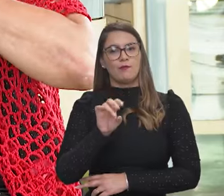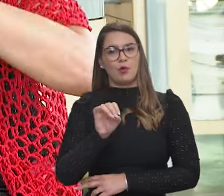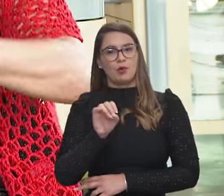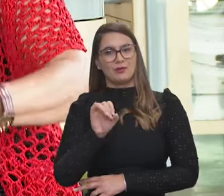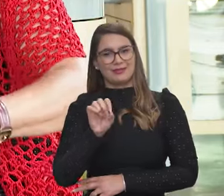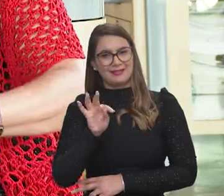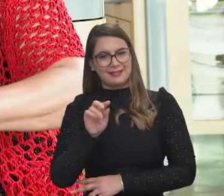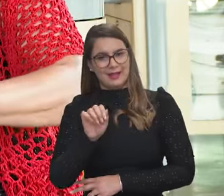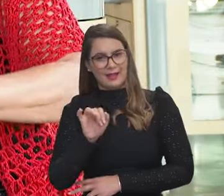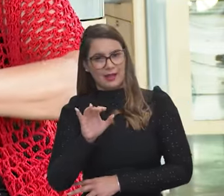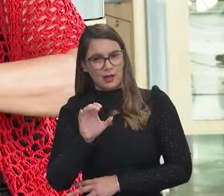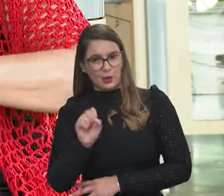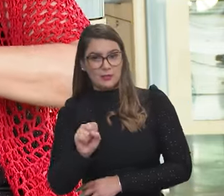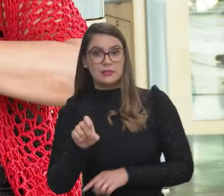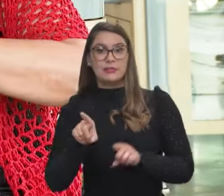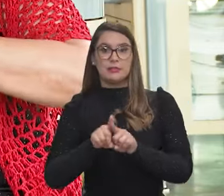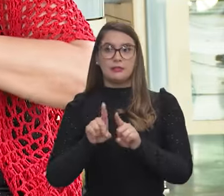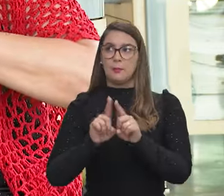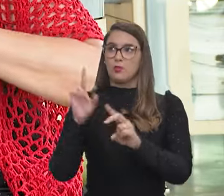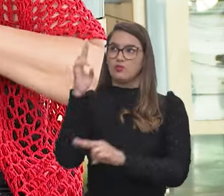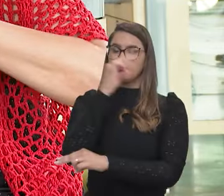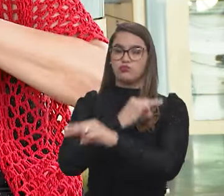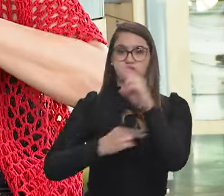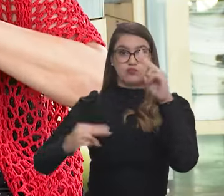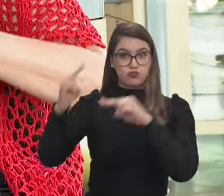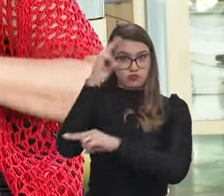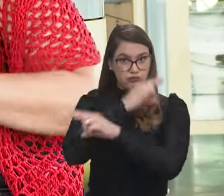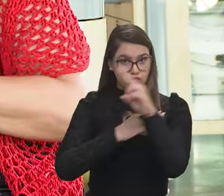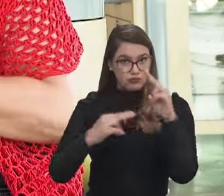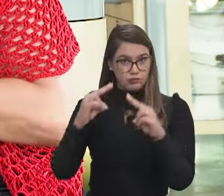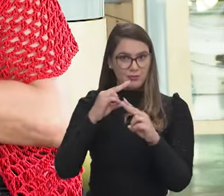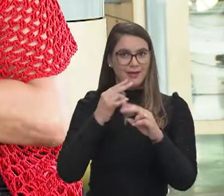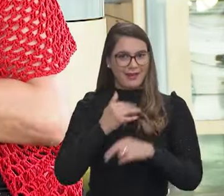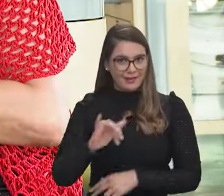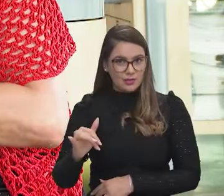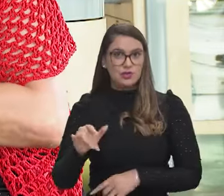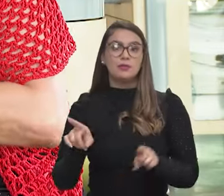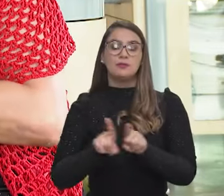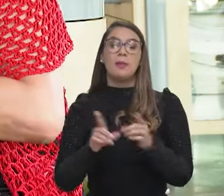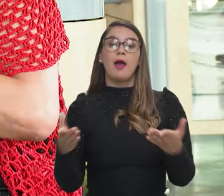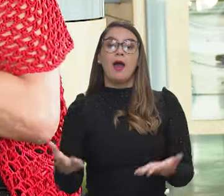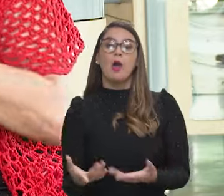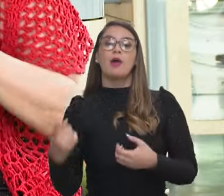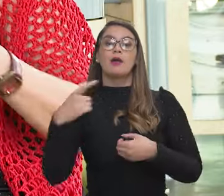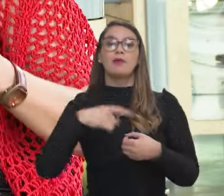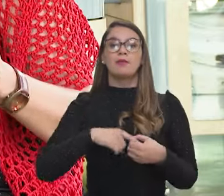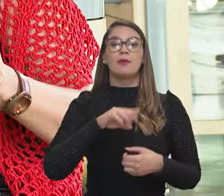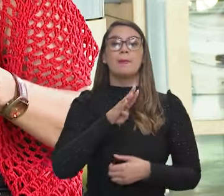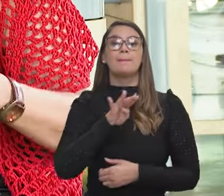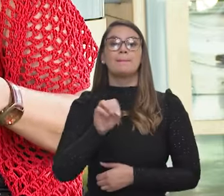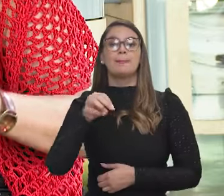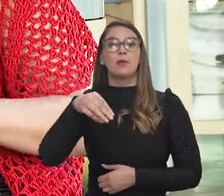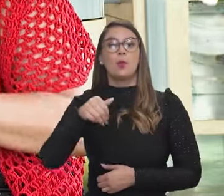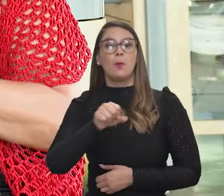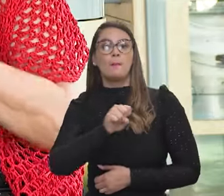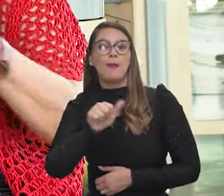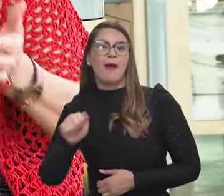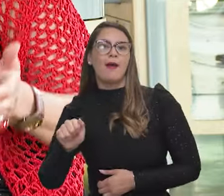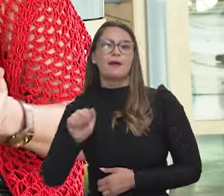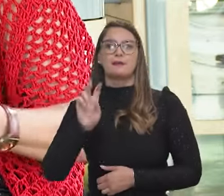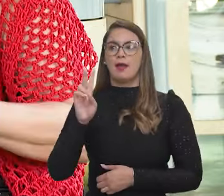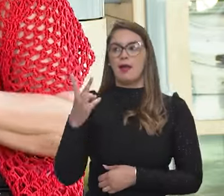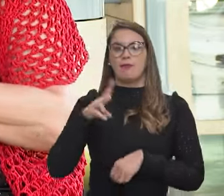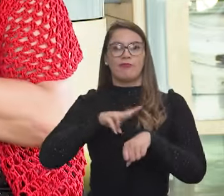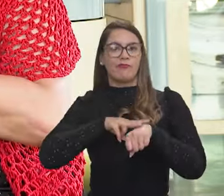né, dos parques eólicos, nós agora precisamos entrar nessa grande possibilidade da biomassa, do